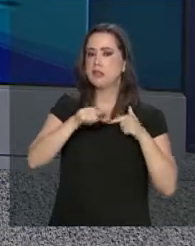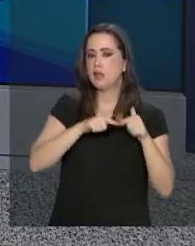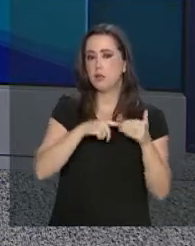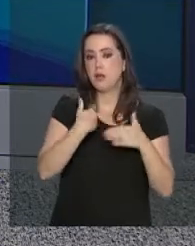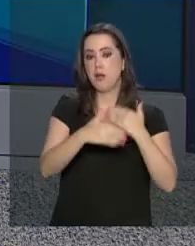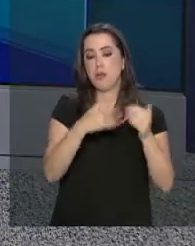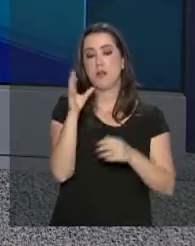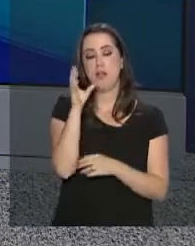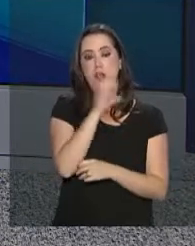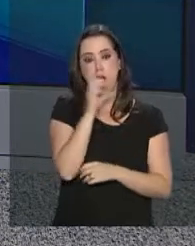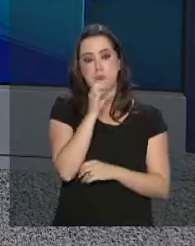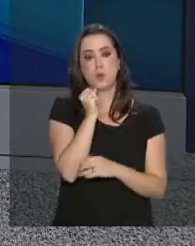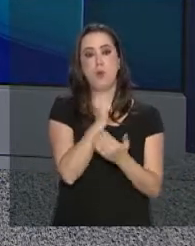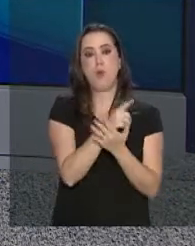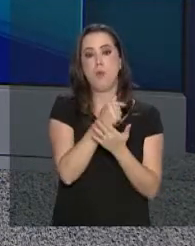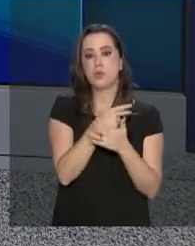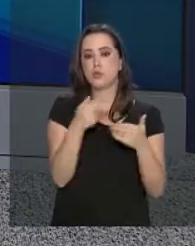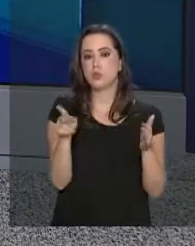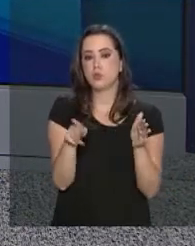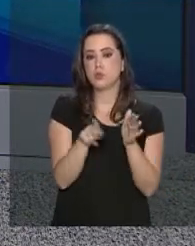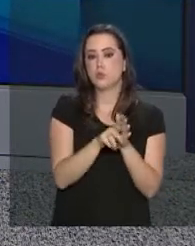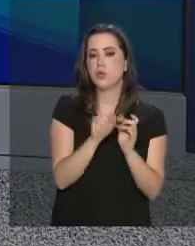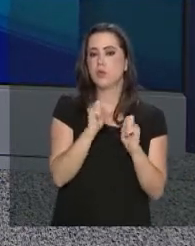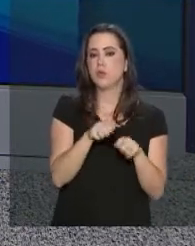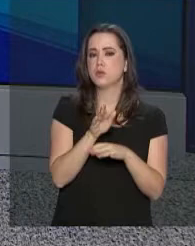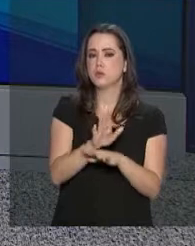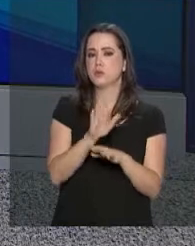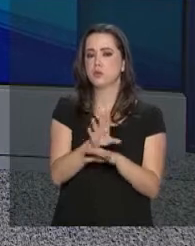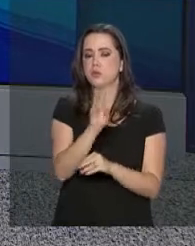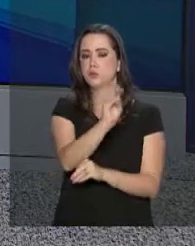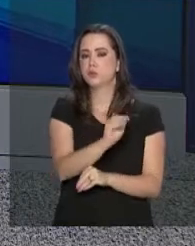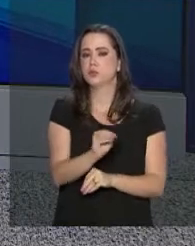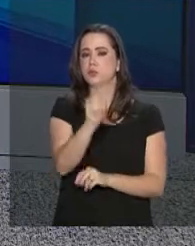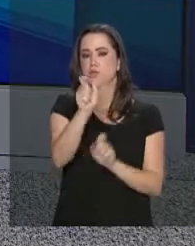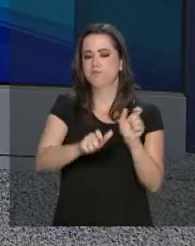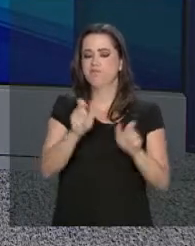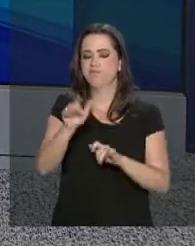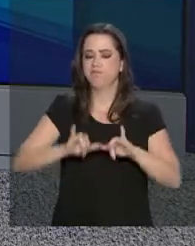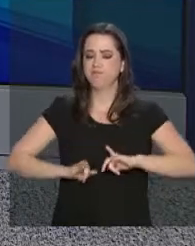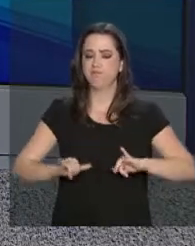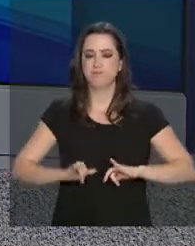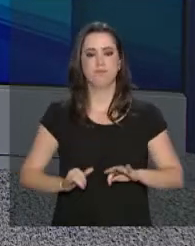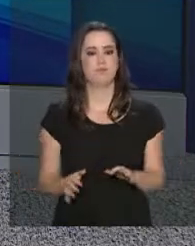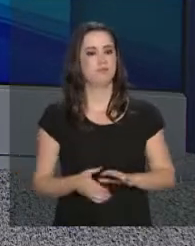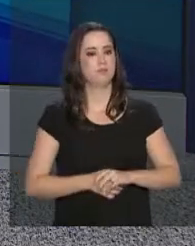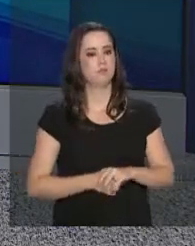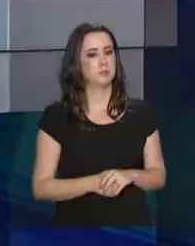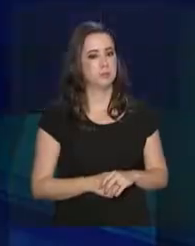acelerar a compra de materiais e insumos que possam auxiliar no atendimento às vítimas.